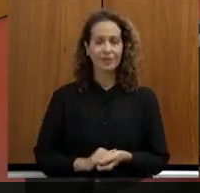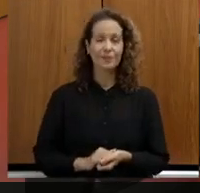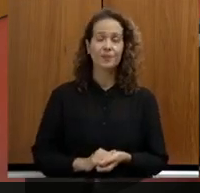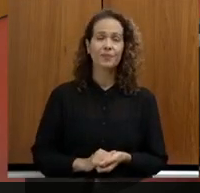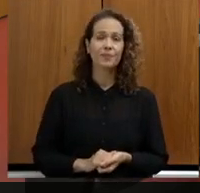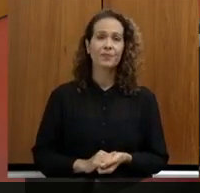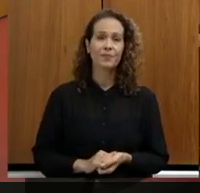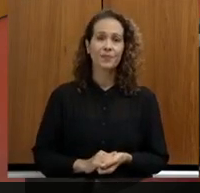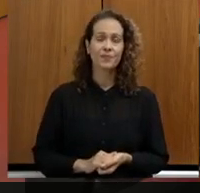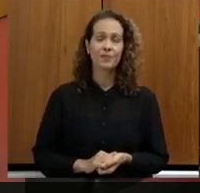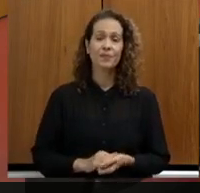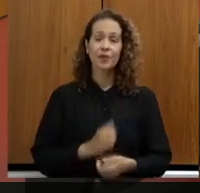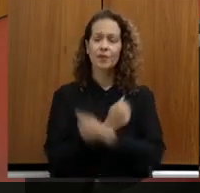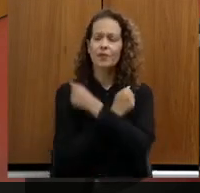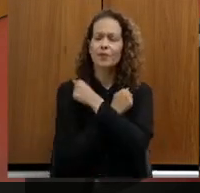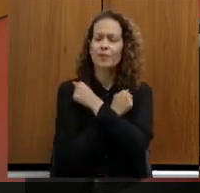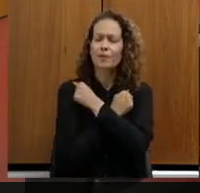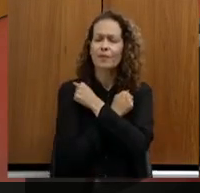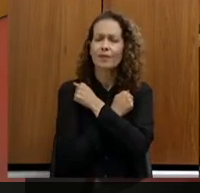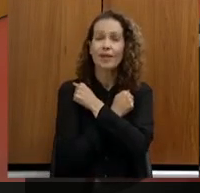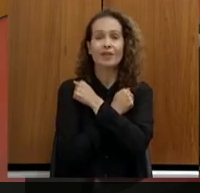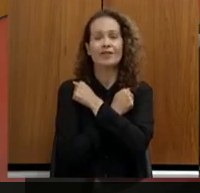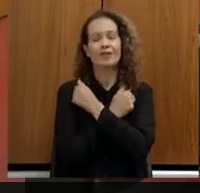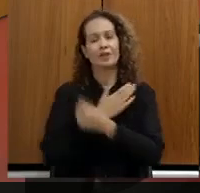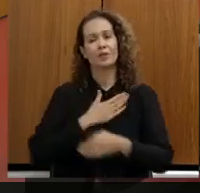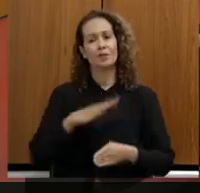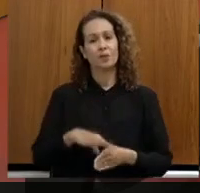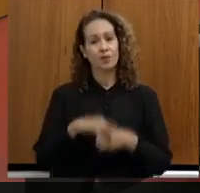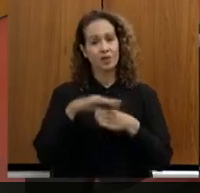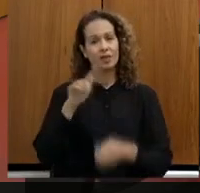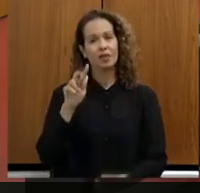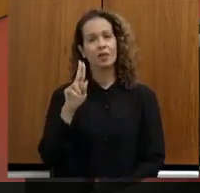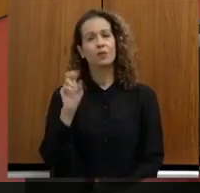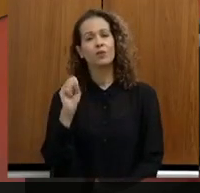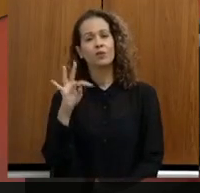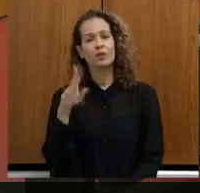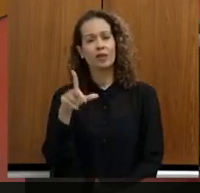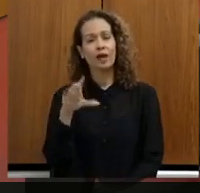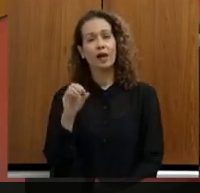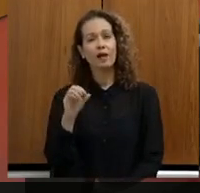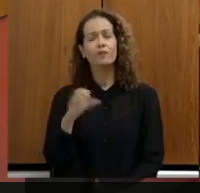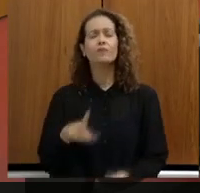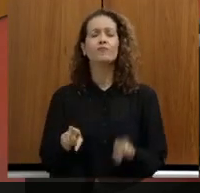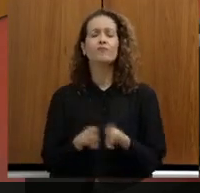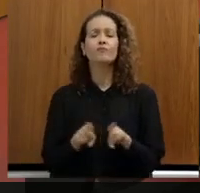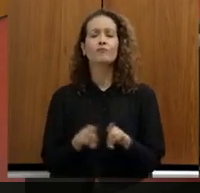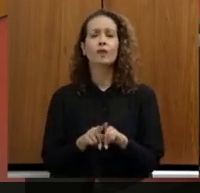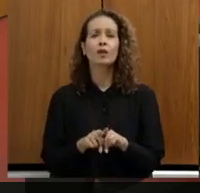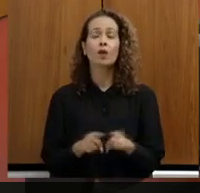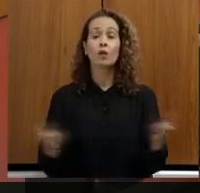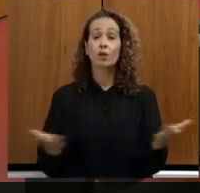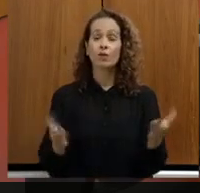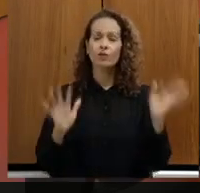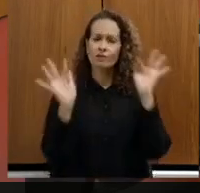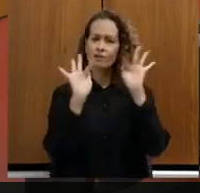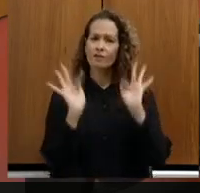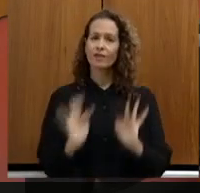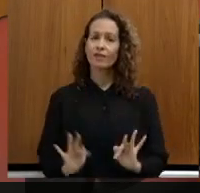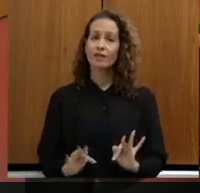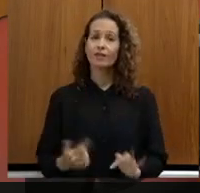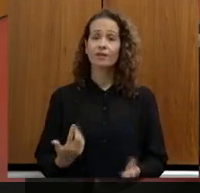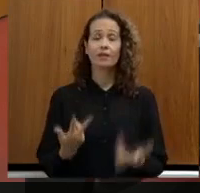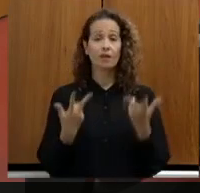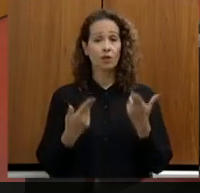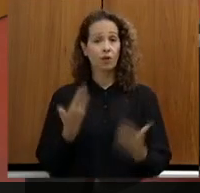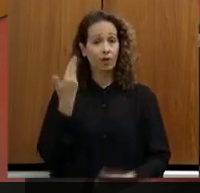um abraço carinhoso ali, meu líder, Gustavo Aladares, que está hoje muito feliz, como eu também,